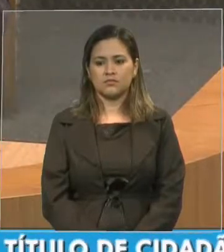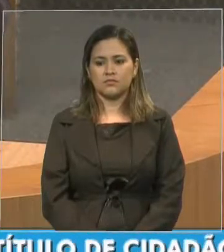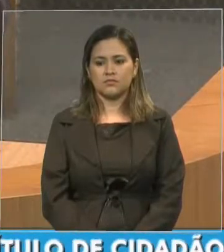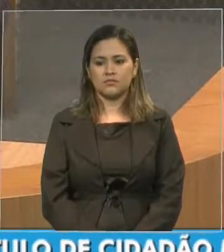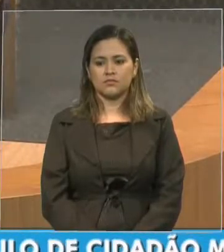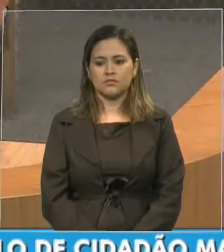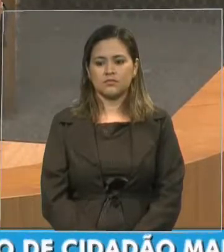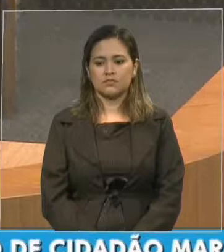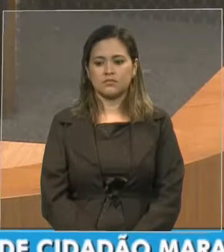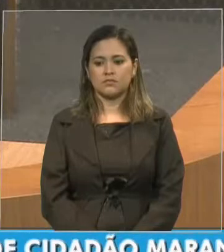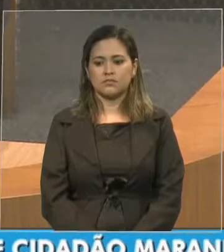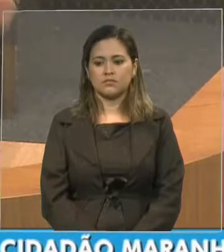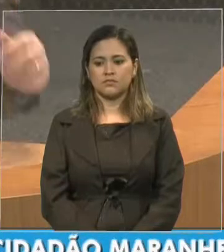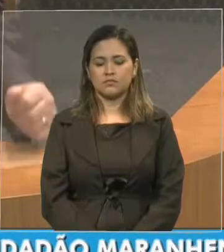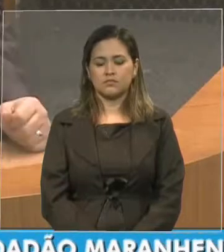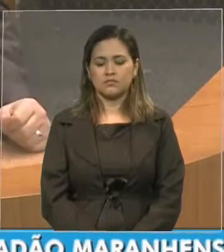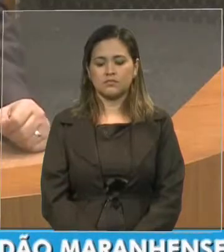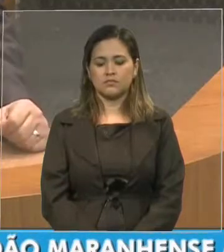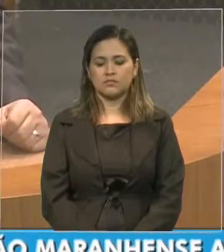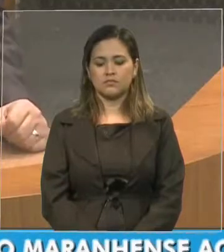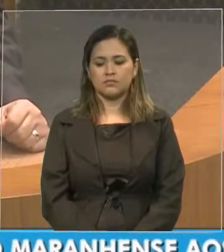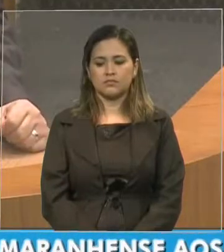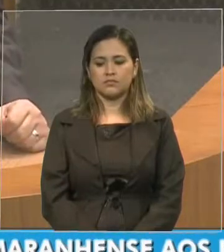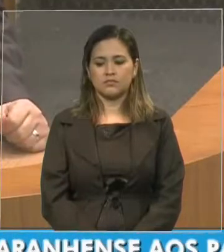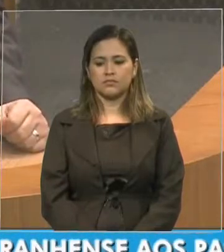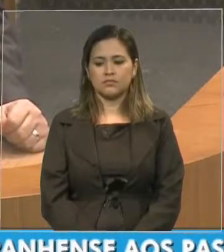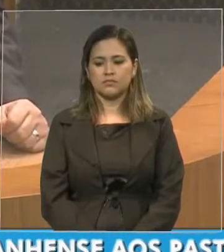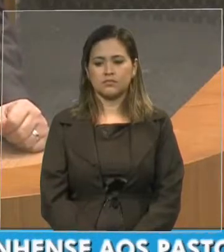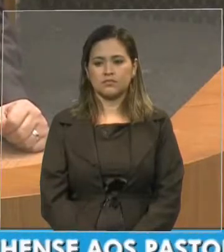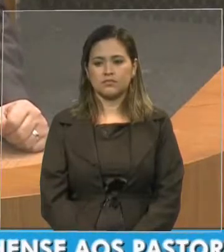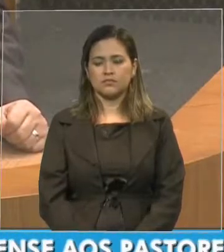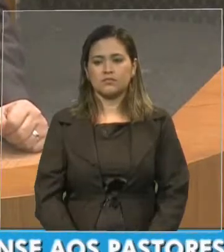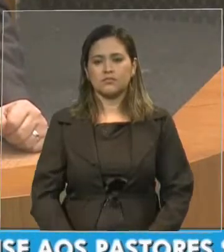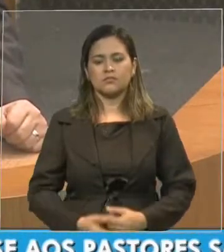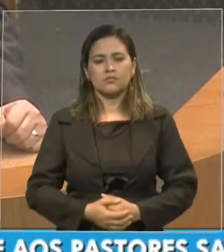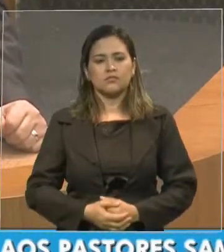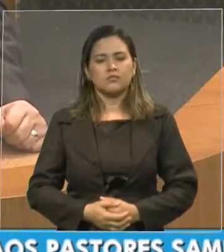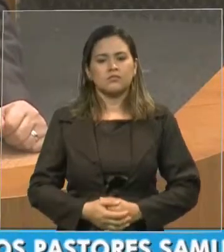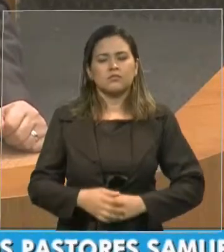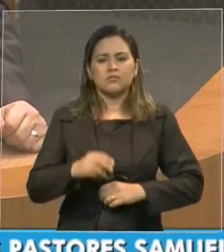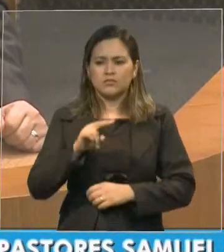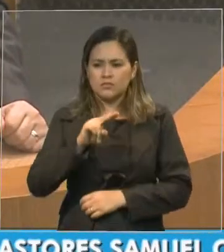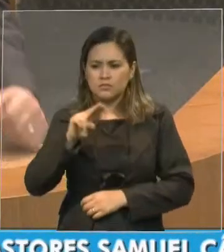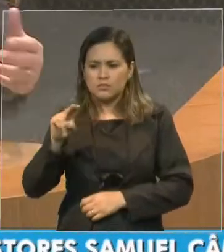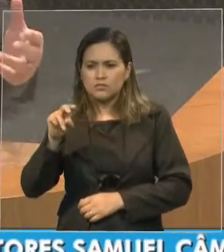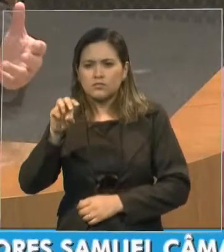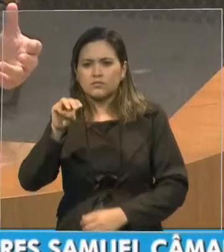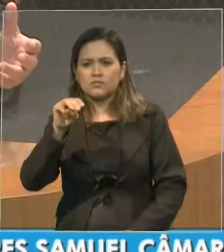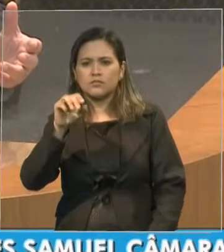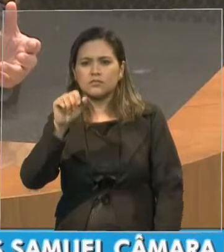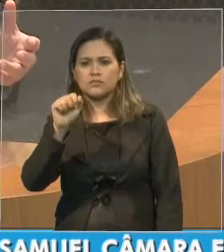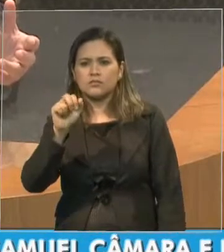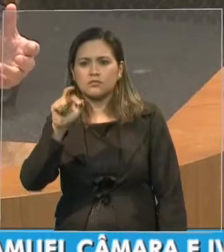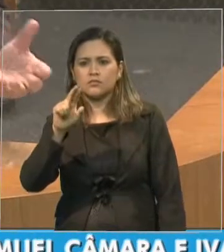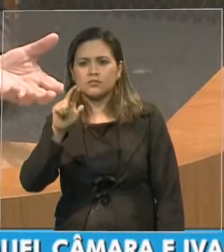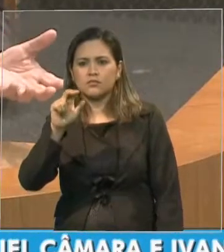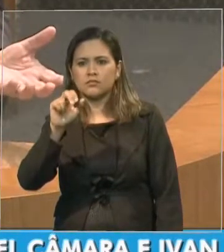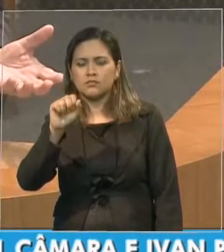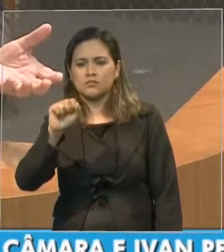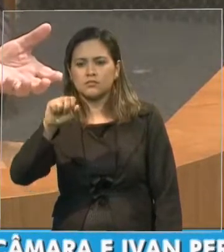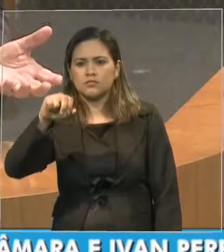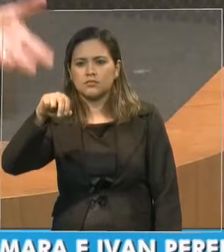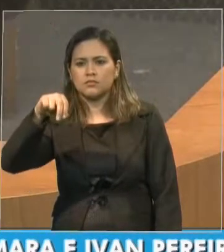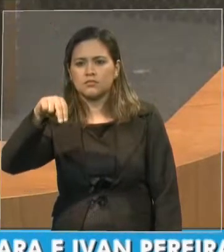reside em alguma dúvida, mas o nome decorre de Maranhão. Decorre do rio que